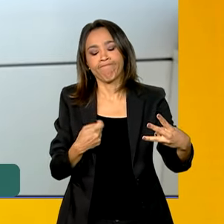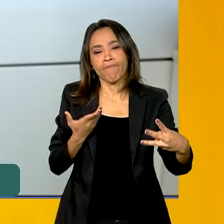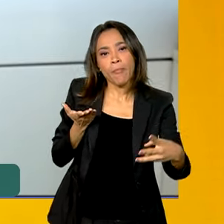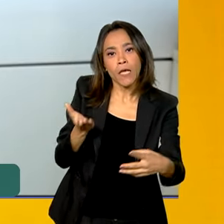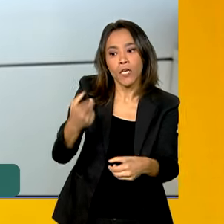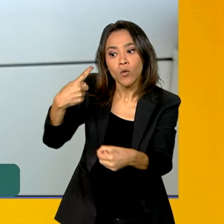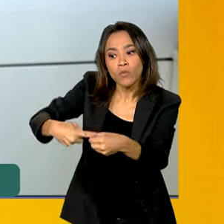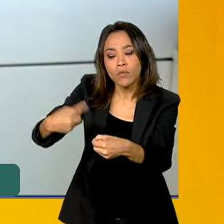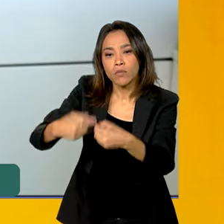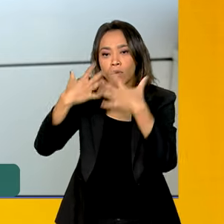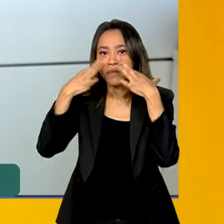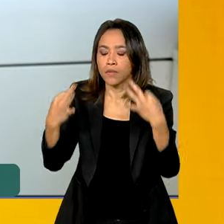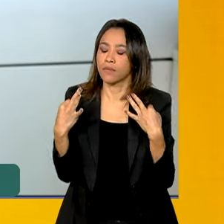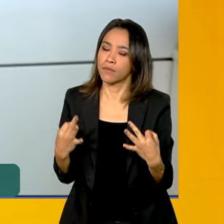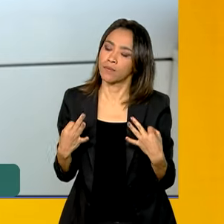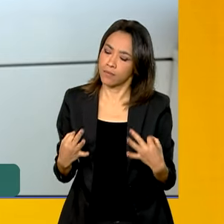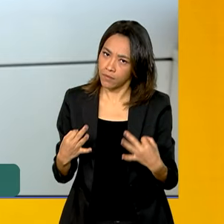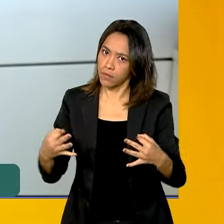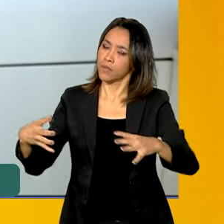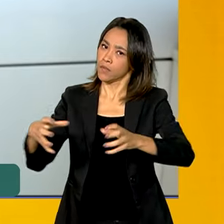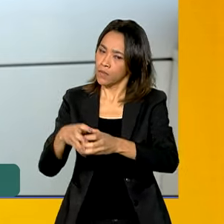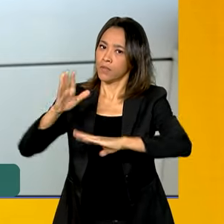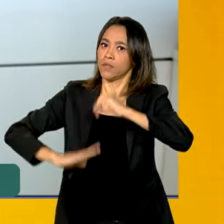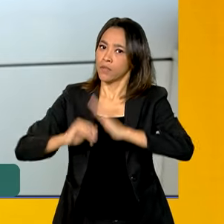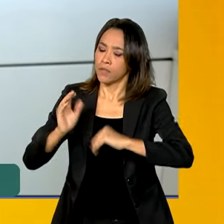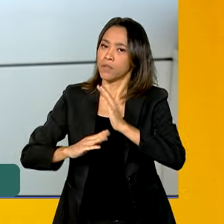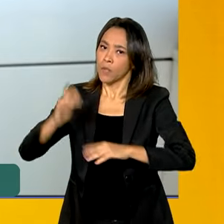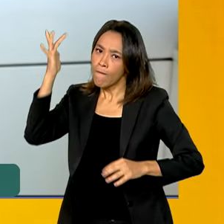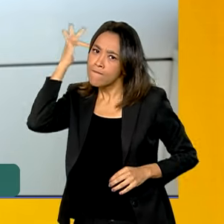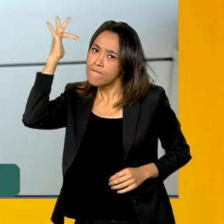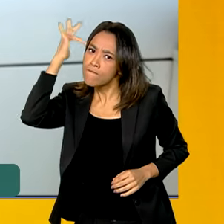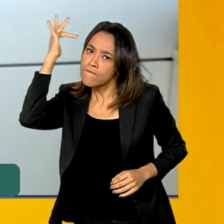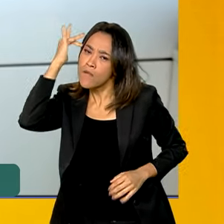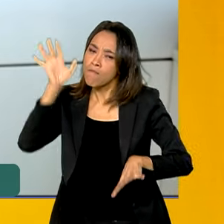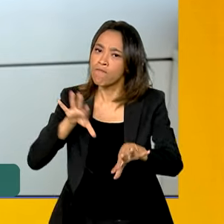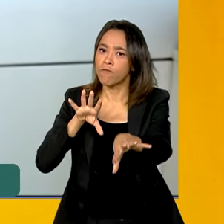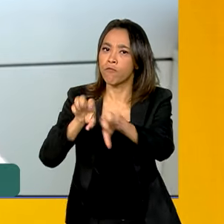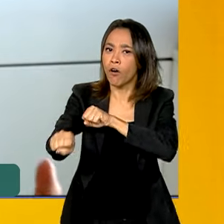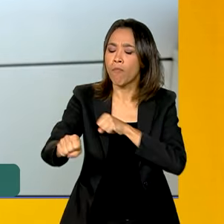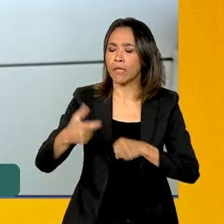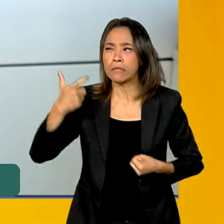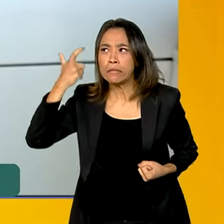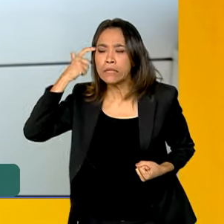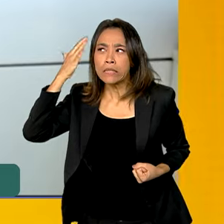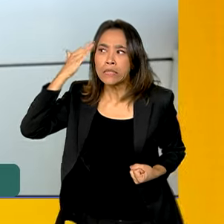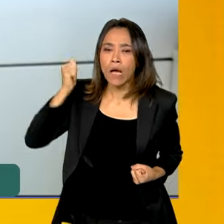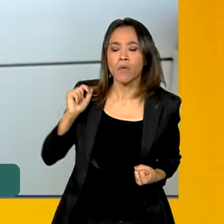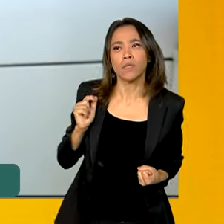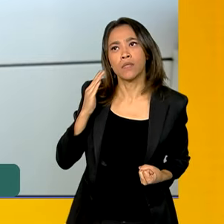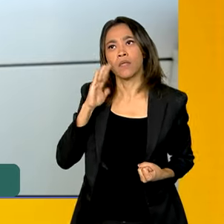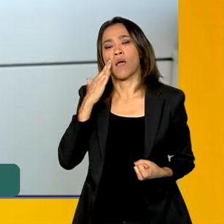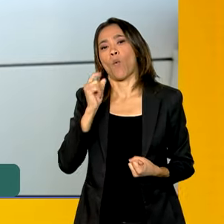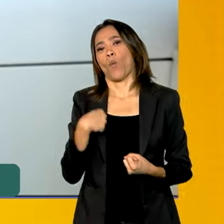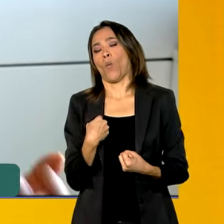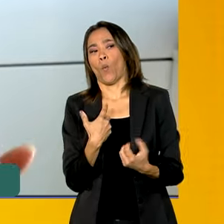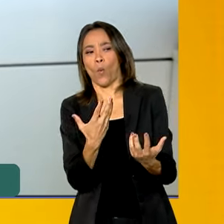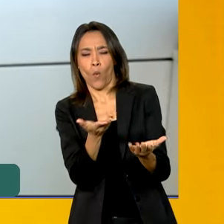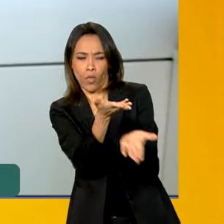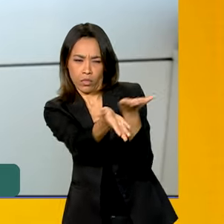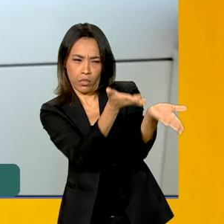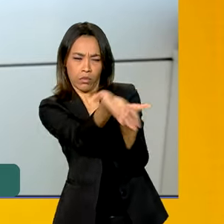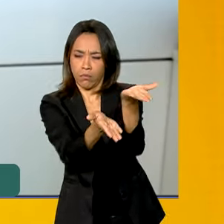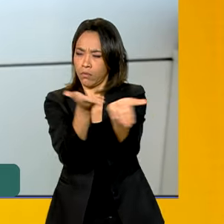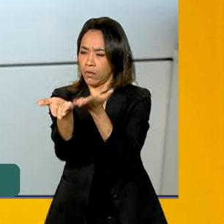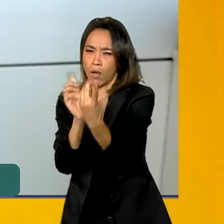estar muito atento, que tenha equipes competentes, que tenha equipes formadas, que possa atender essa população, que